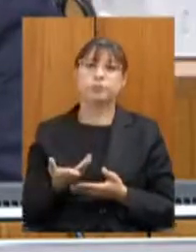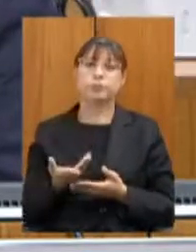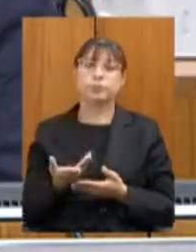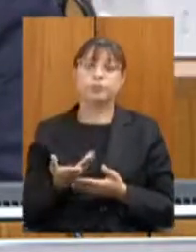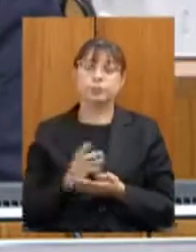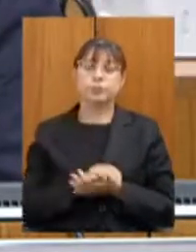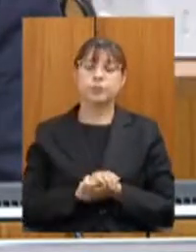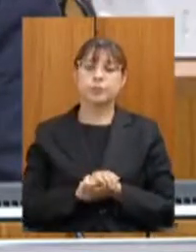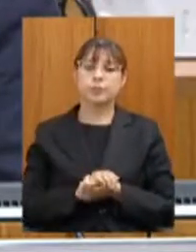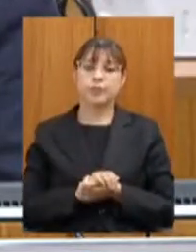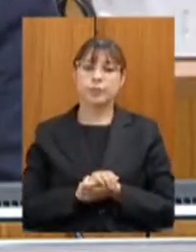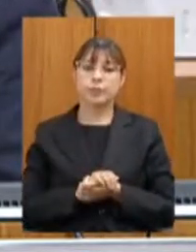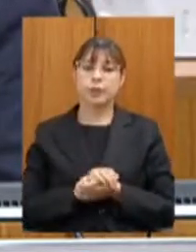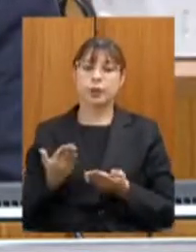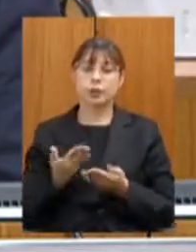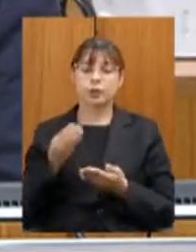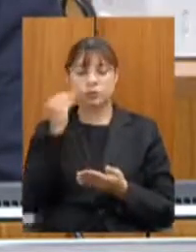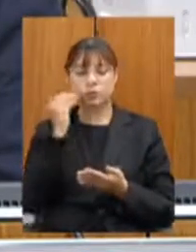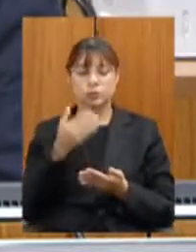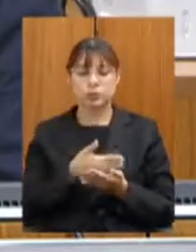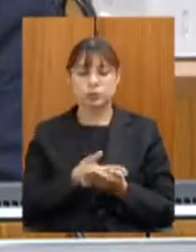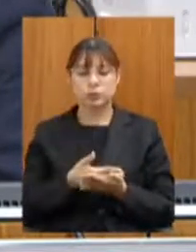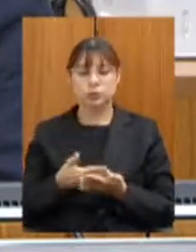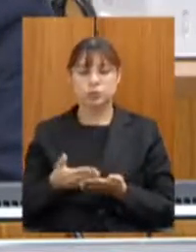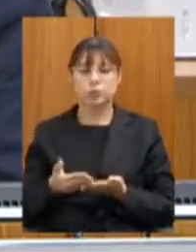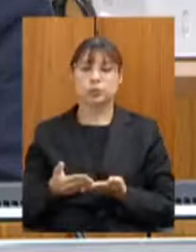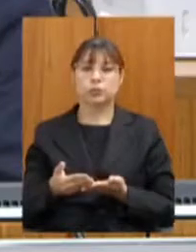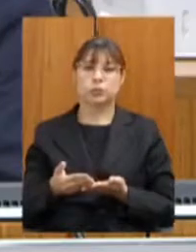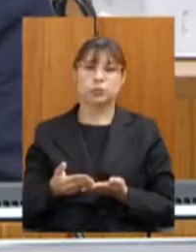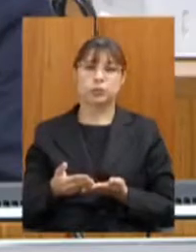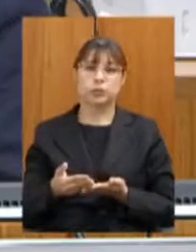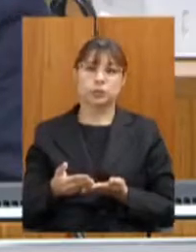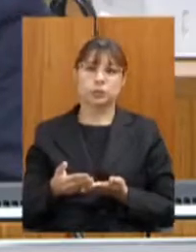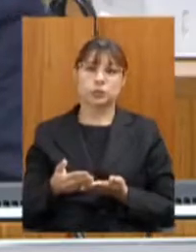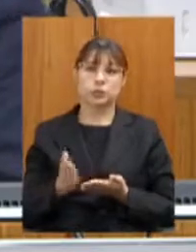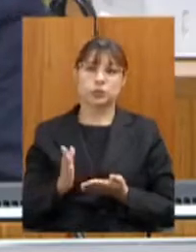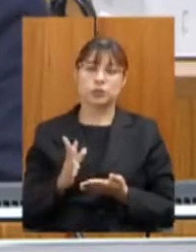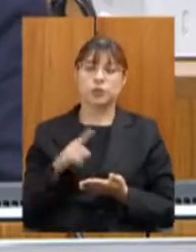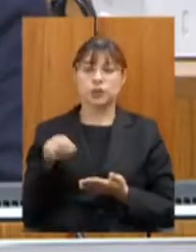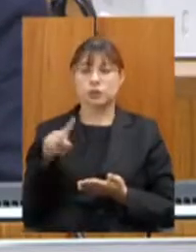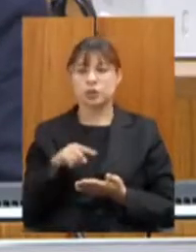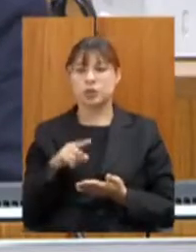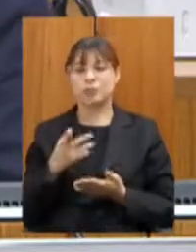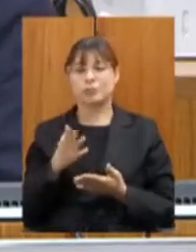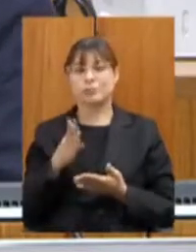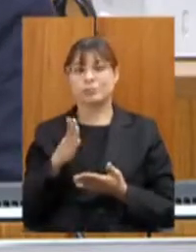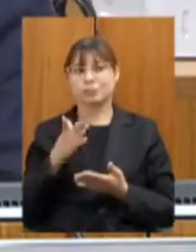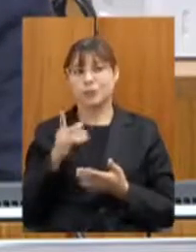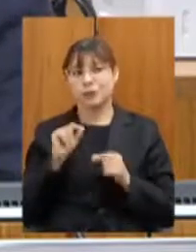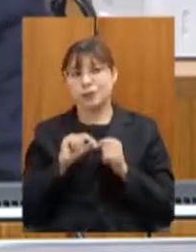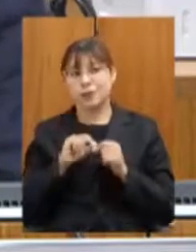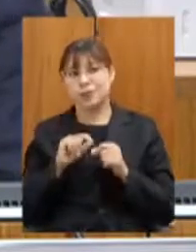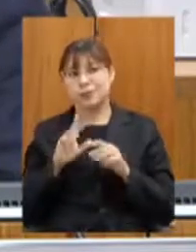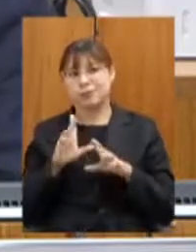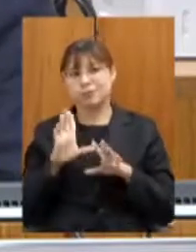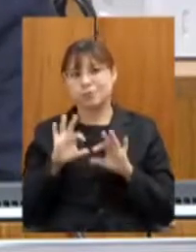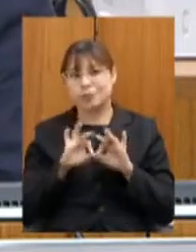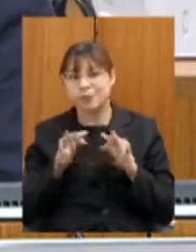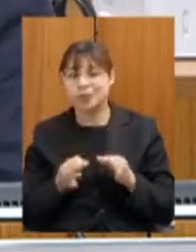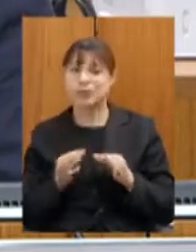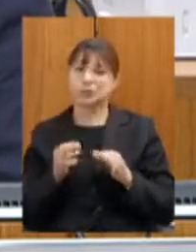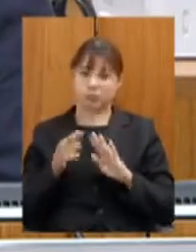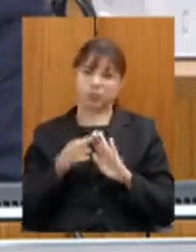subsídios, e pretendemos iniciar um revogaço dessas normas, uma simplificação dessas normas, desburocratização